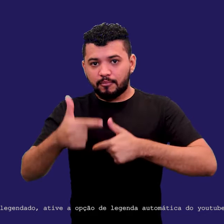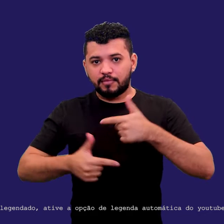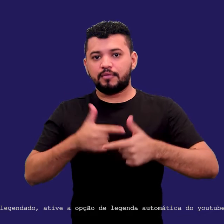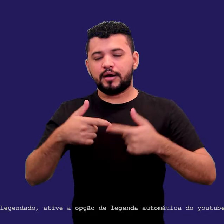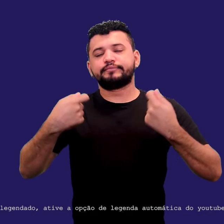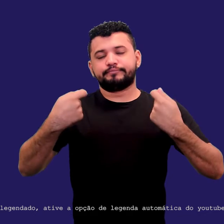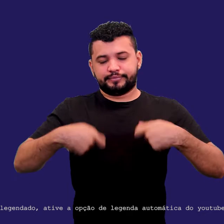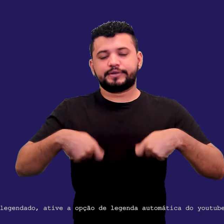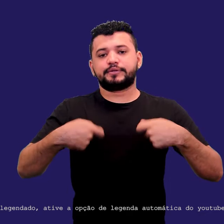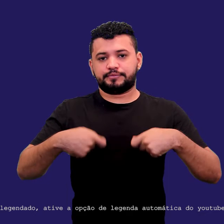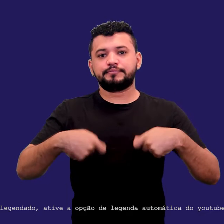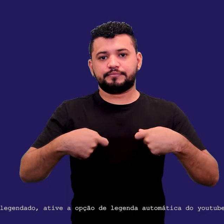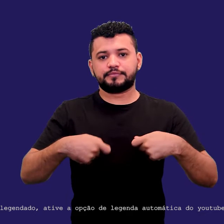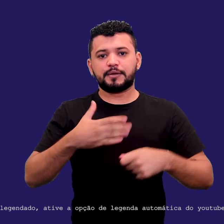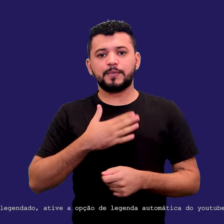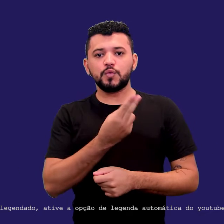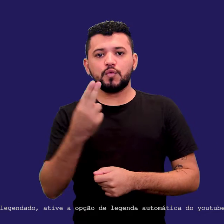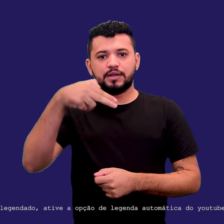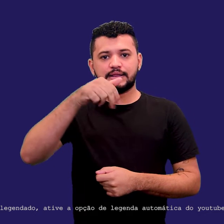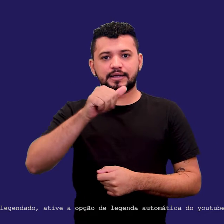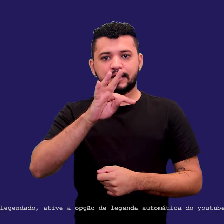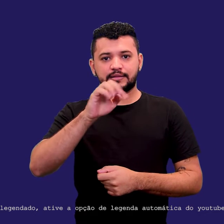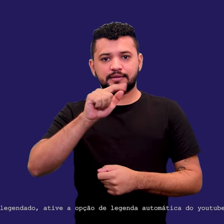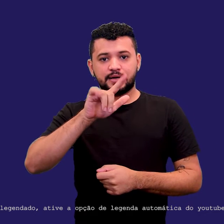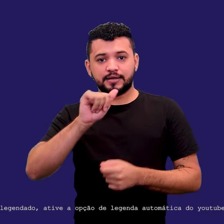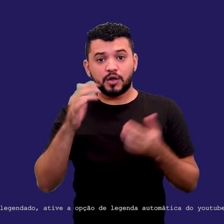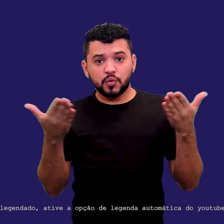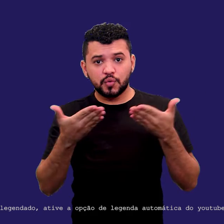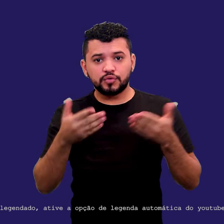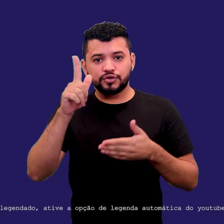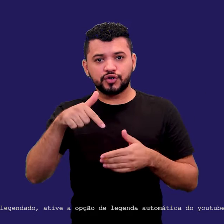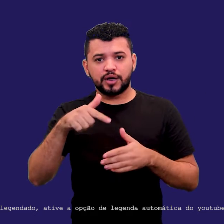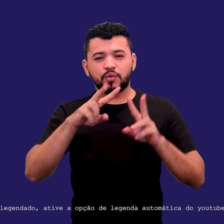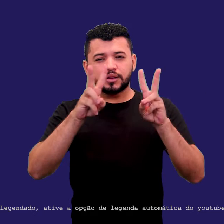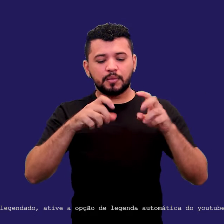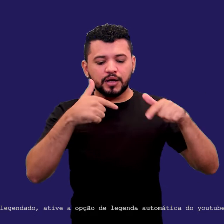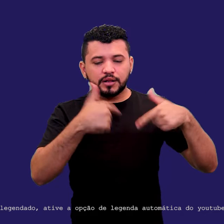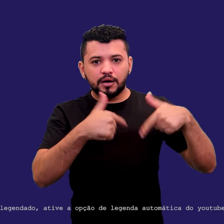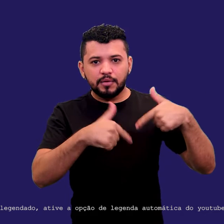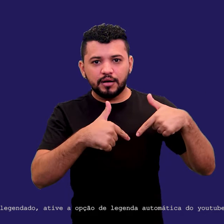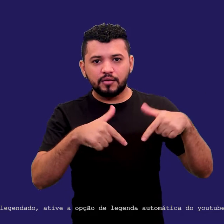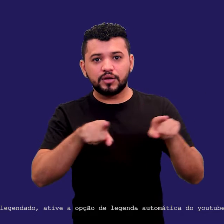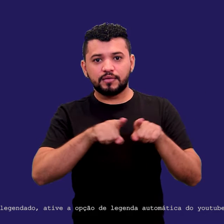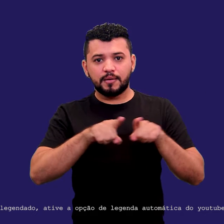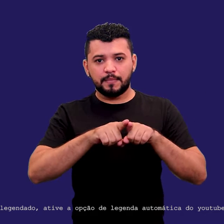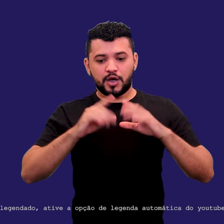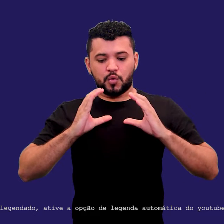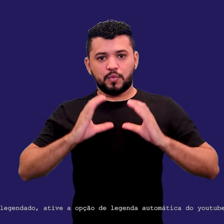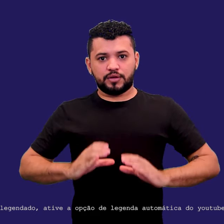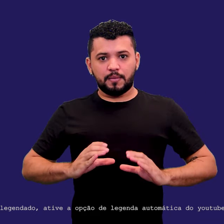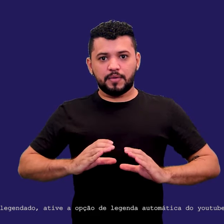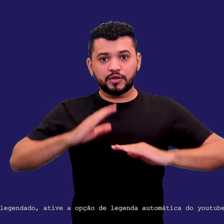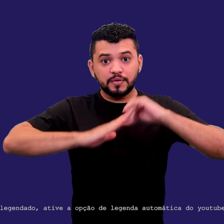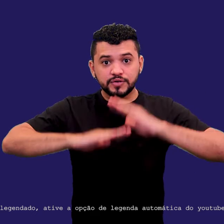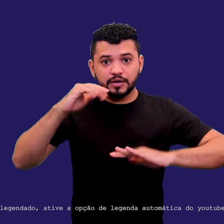tornaram essenciais. Eu sou Natália Jael e o nosso bate-papo sobre carreira e as habilidades profissionais que devemos